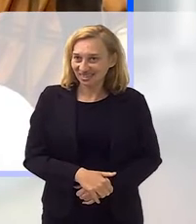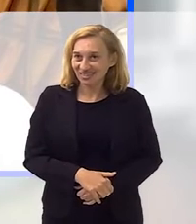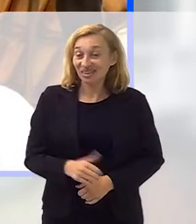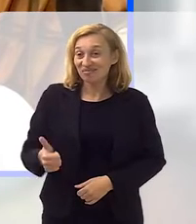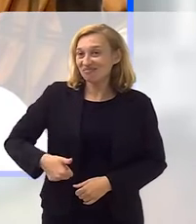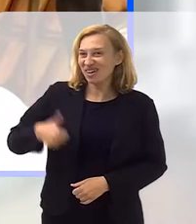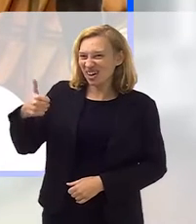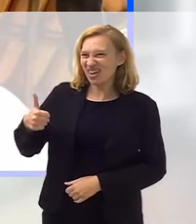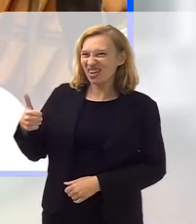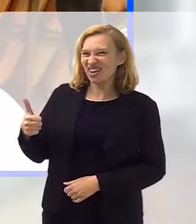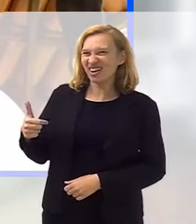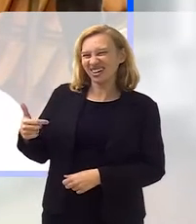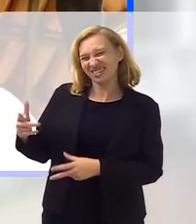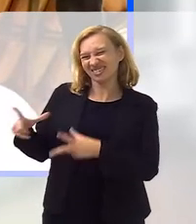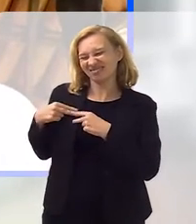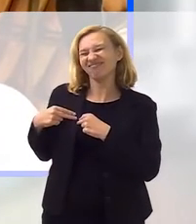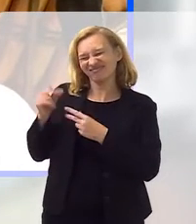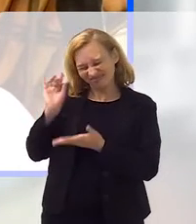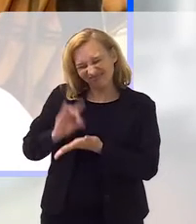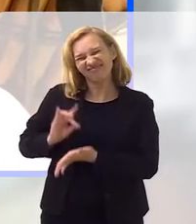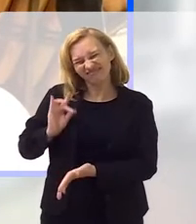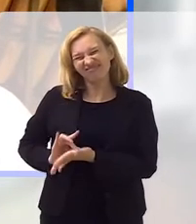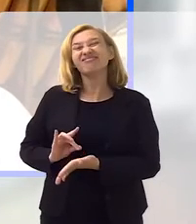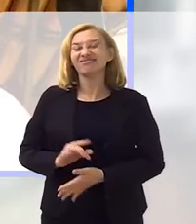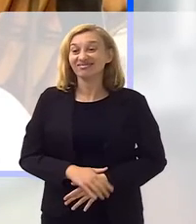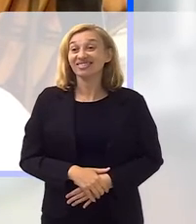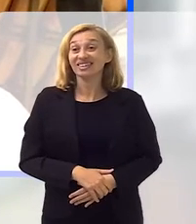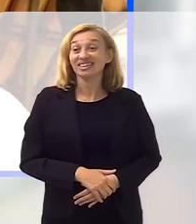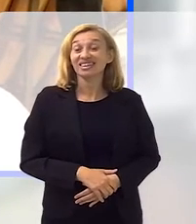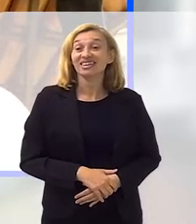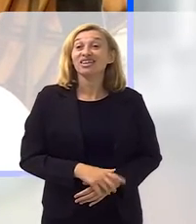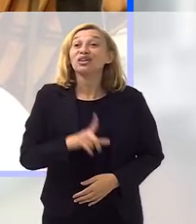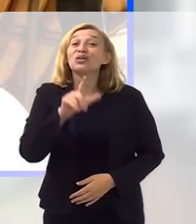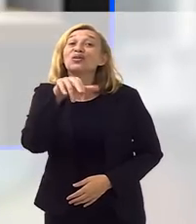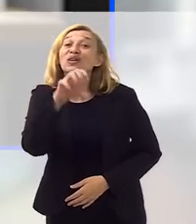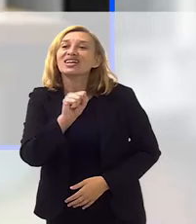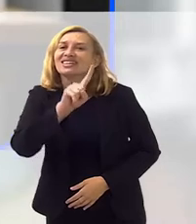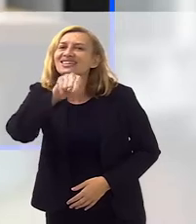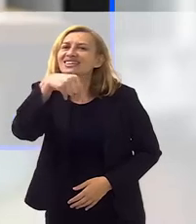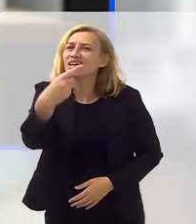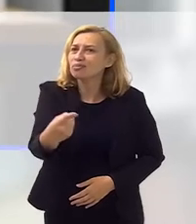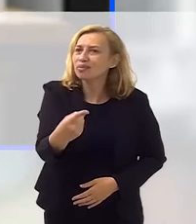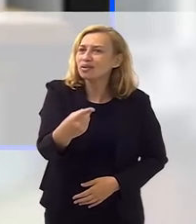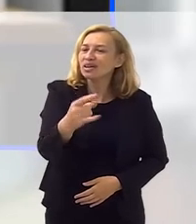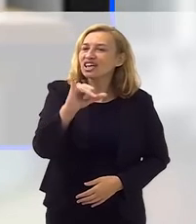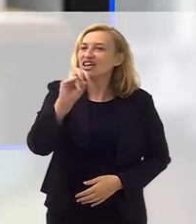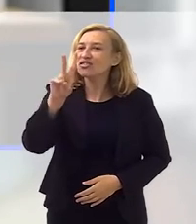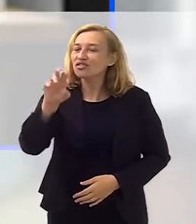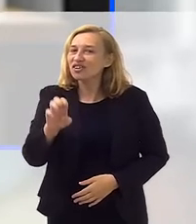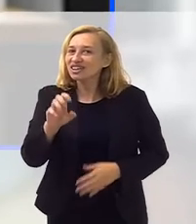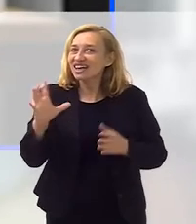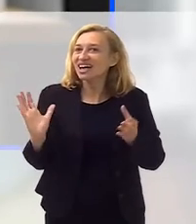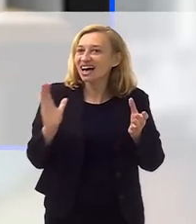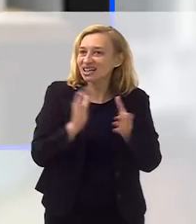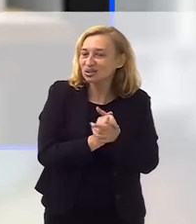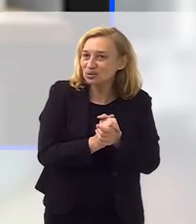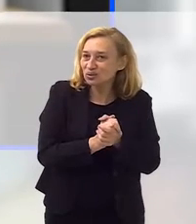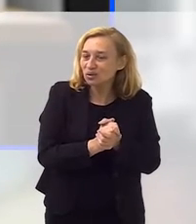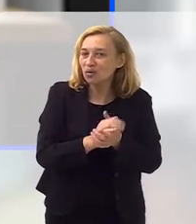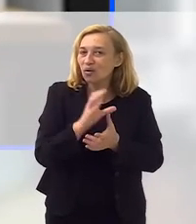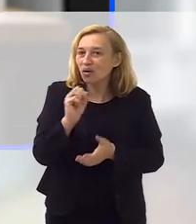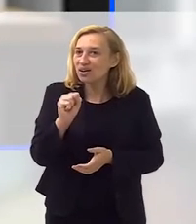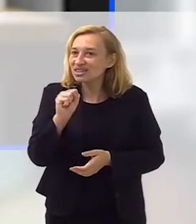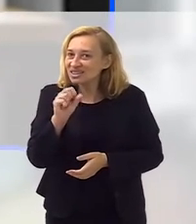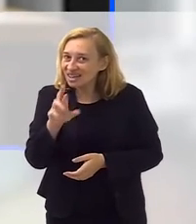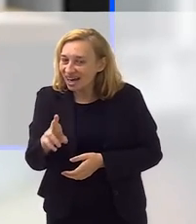sua melhor herança, né? É, com certeza. Ô, Lucas, e depois que a Dona Ivone casou